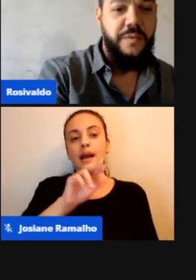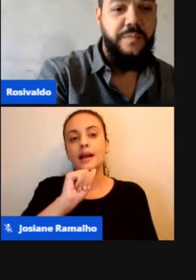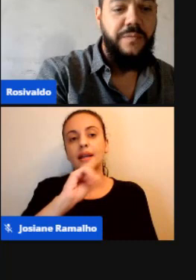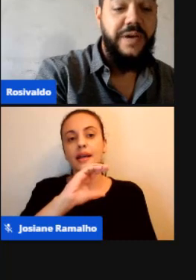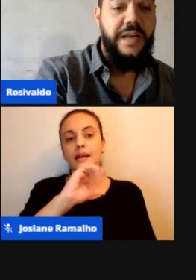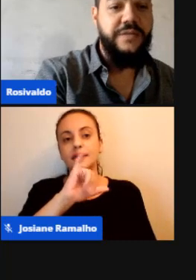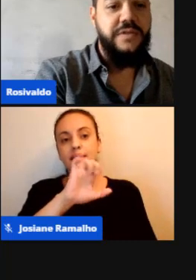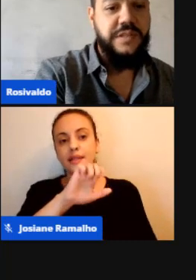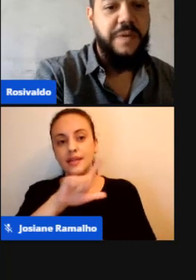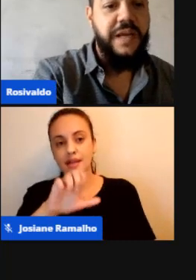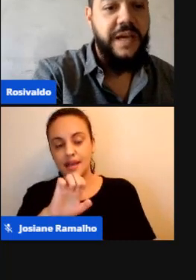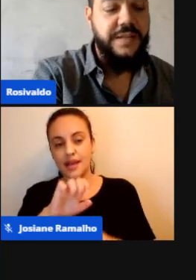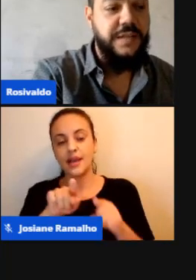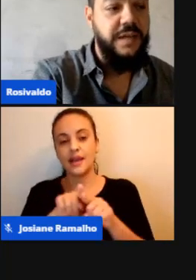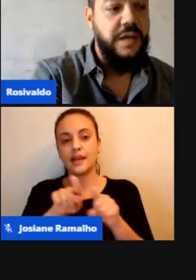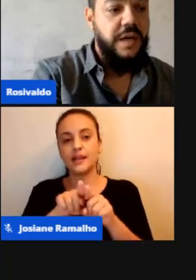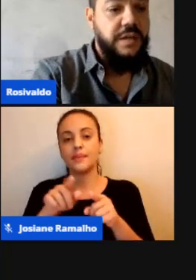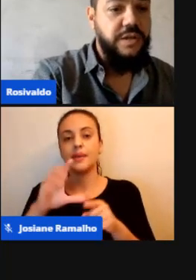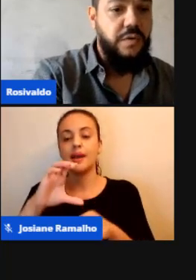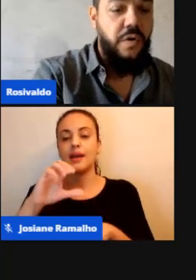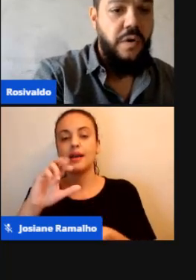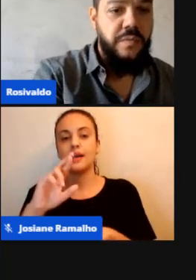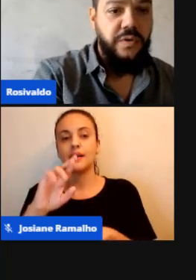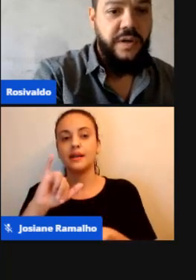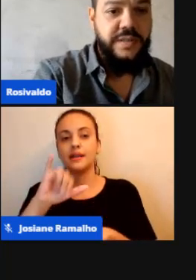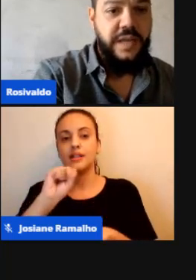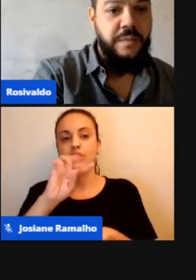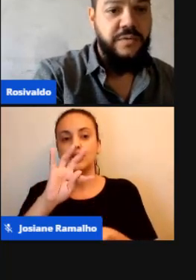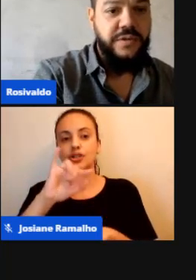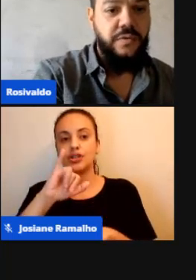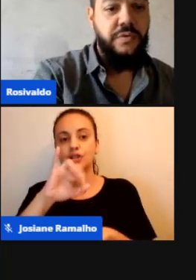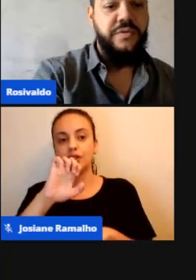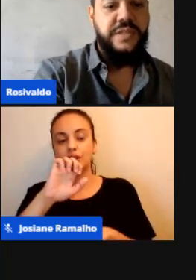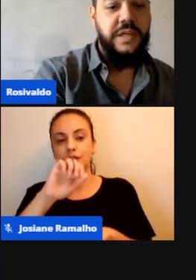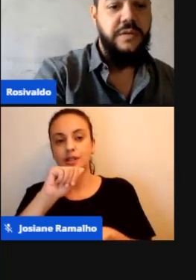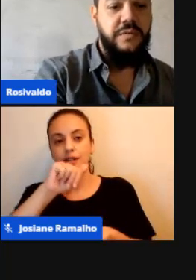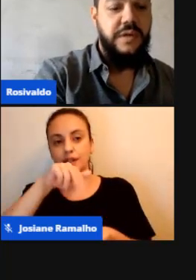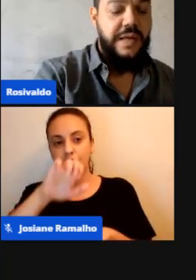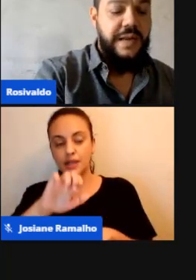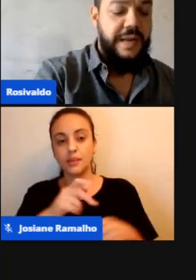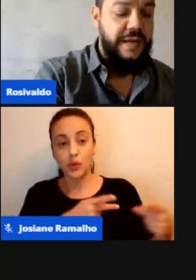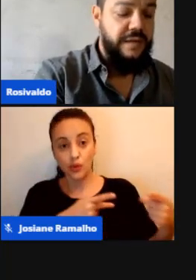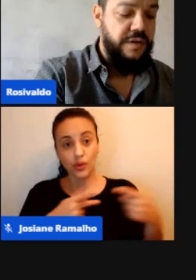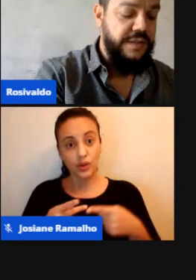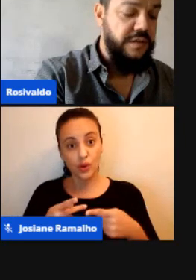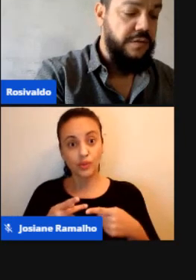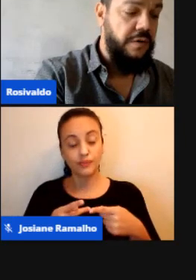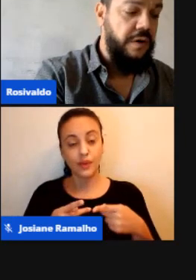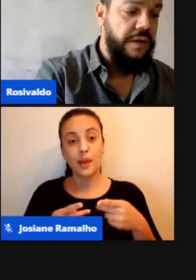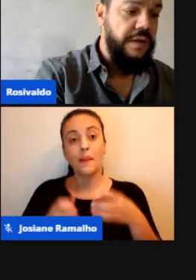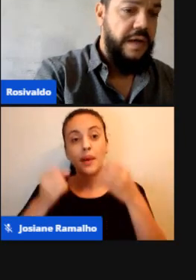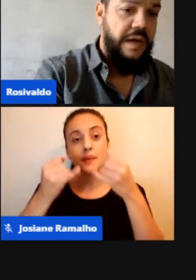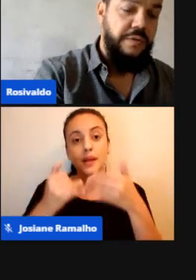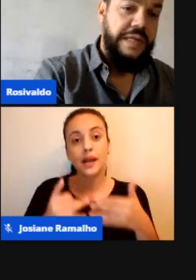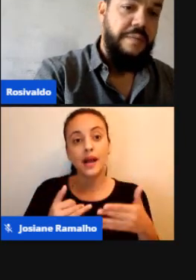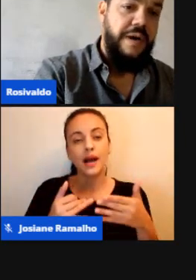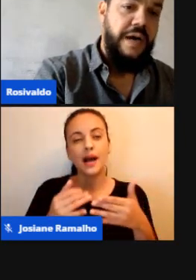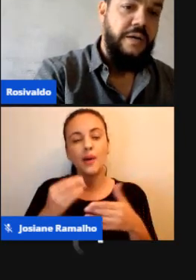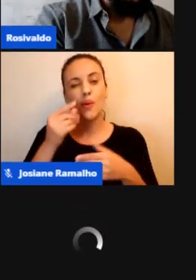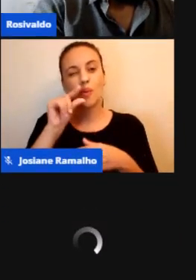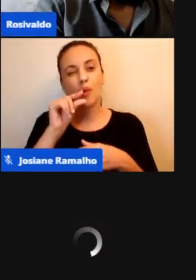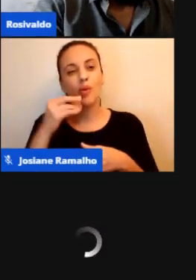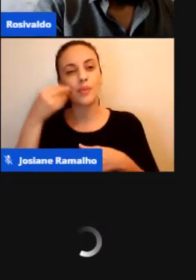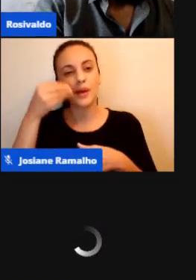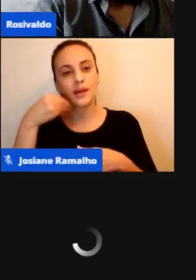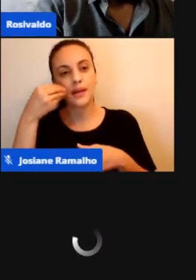um relato de experiência de como nós temos conduzido, lá na nossa escola, o